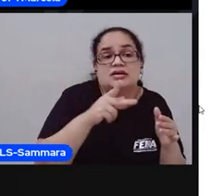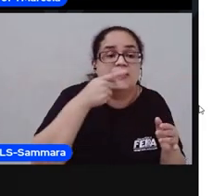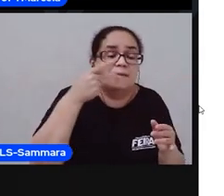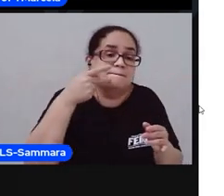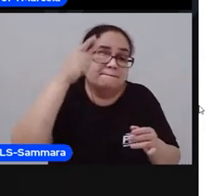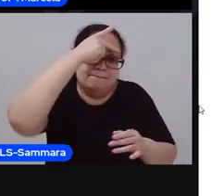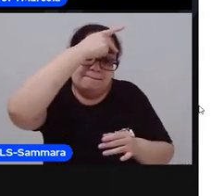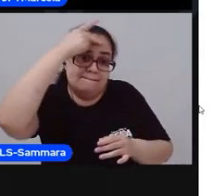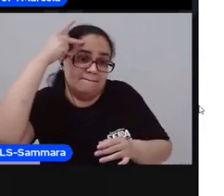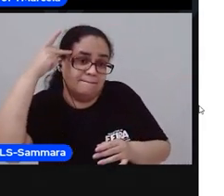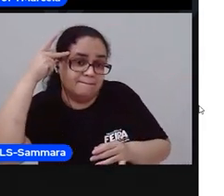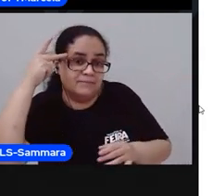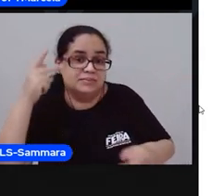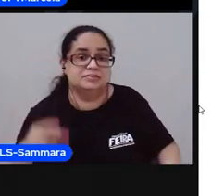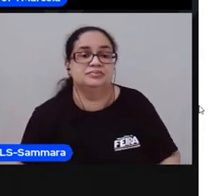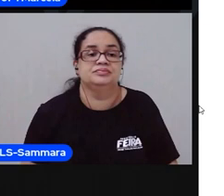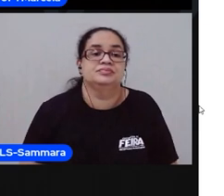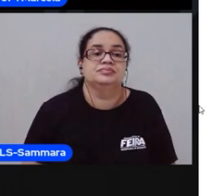em casa de gente.